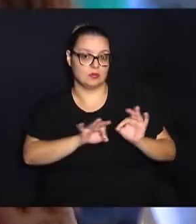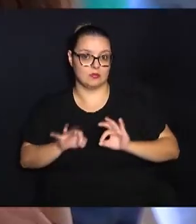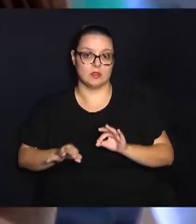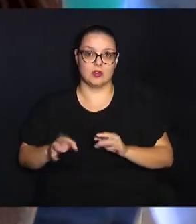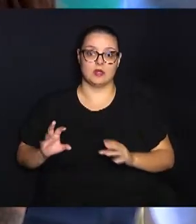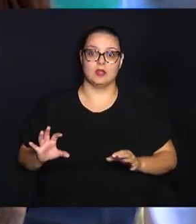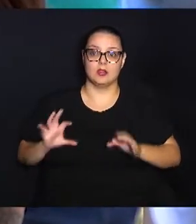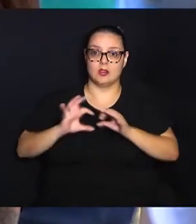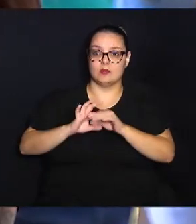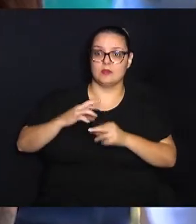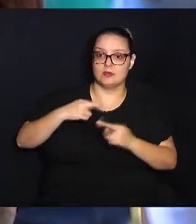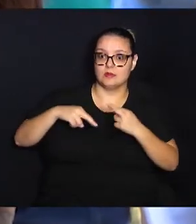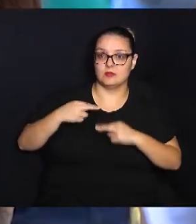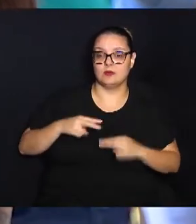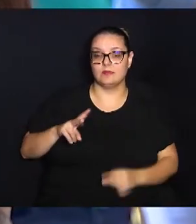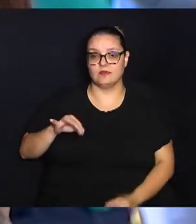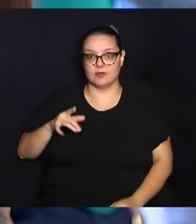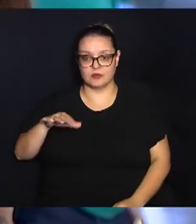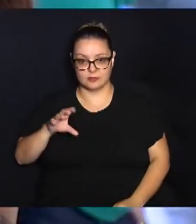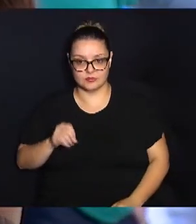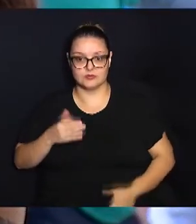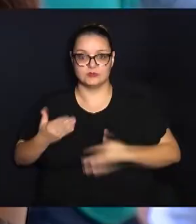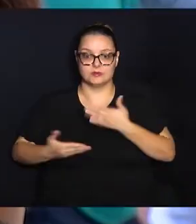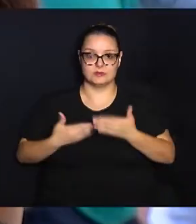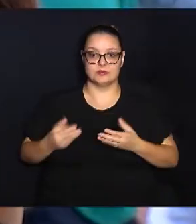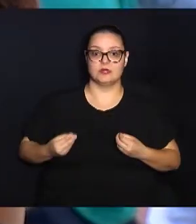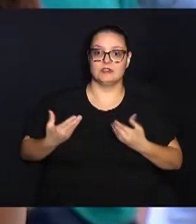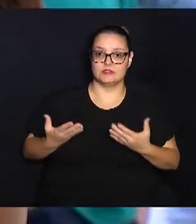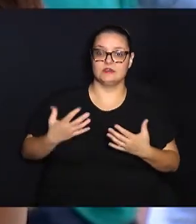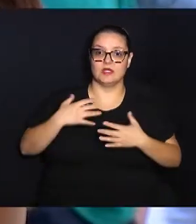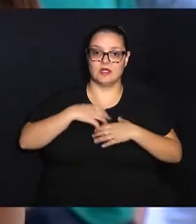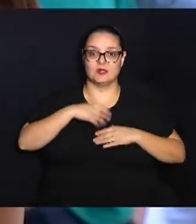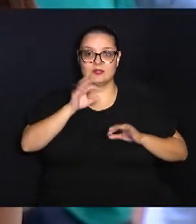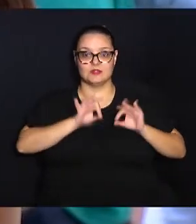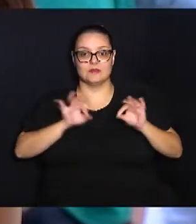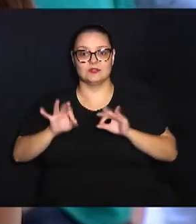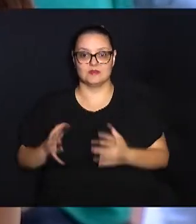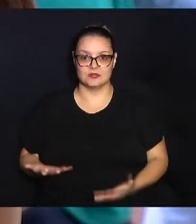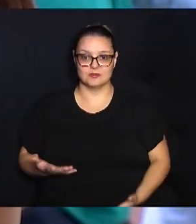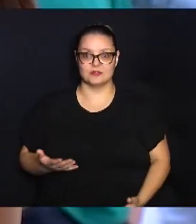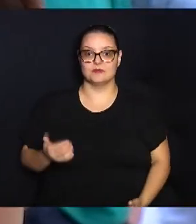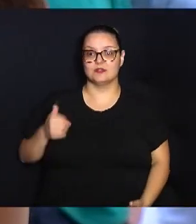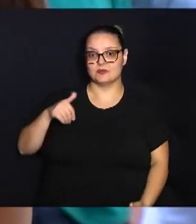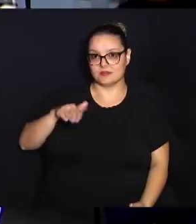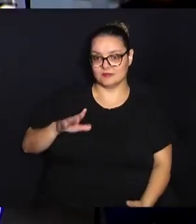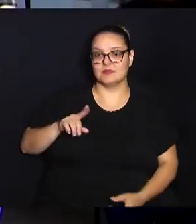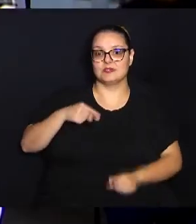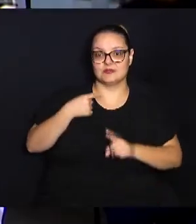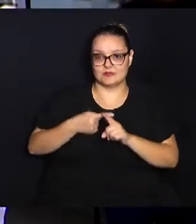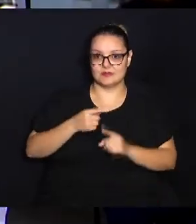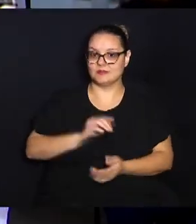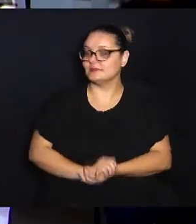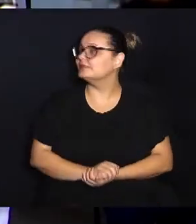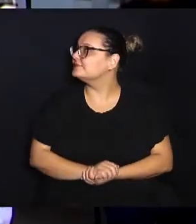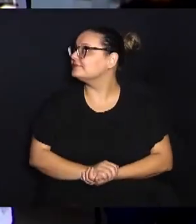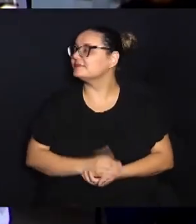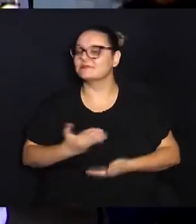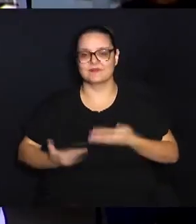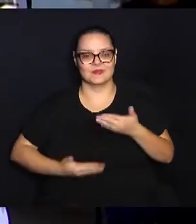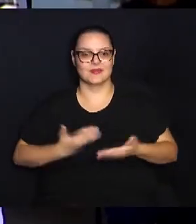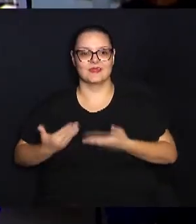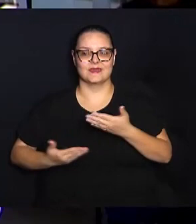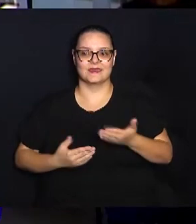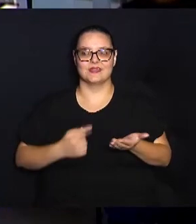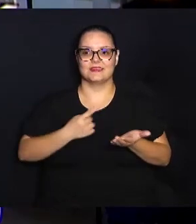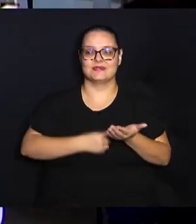vínculos entre os servidores e proporcionar um clima organizacional cada vez mais positivo. Os servidores já colocaram na